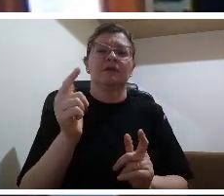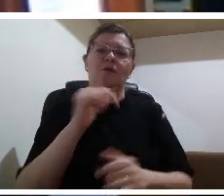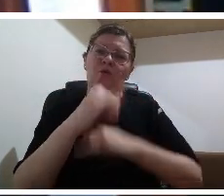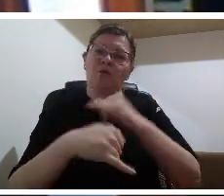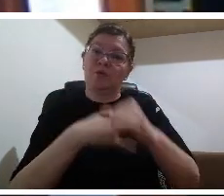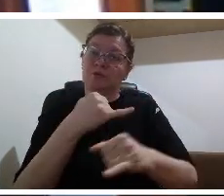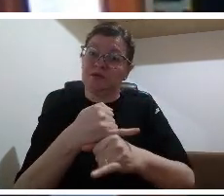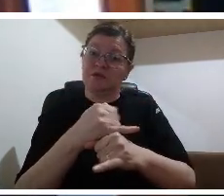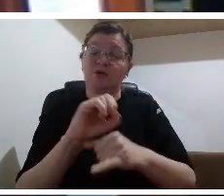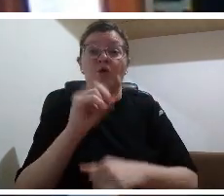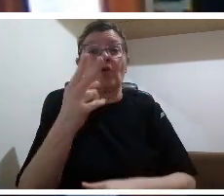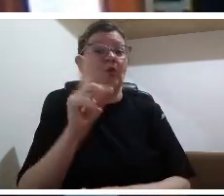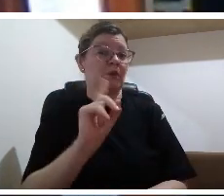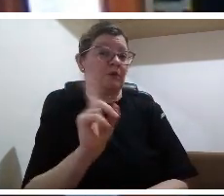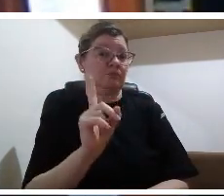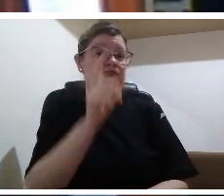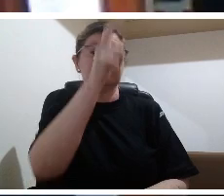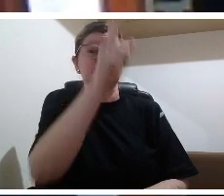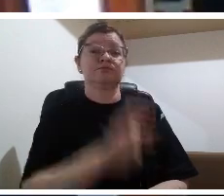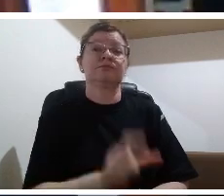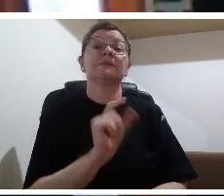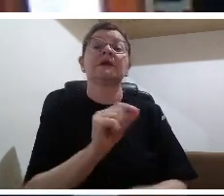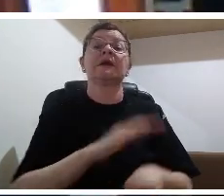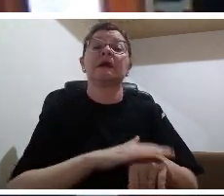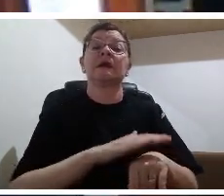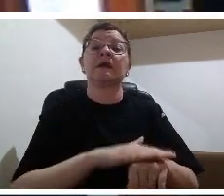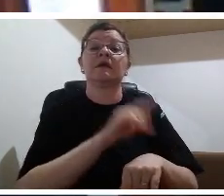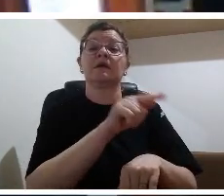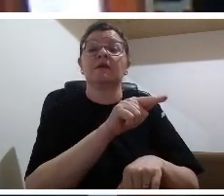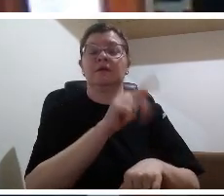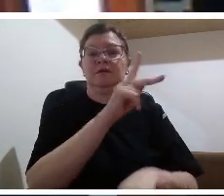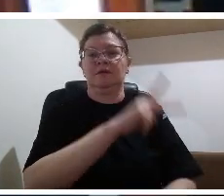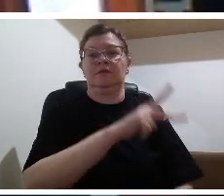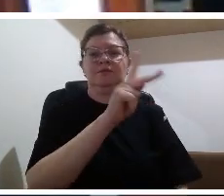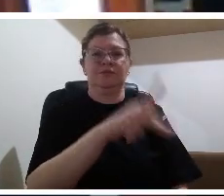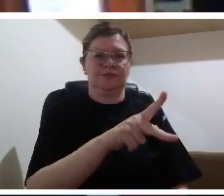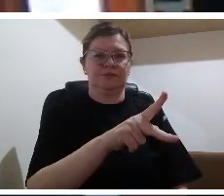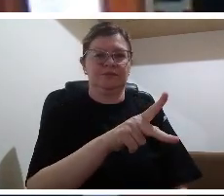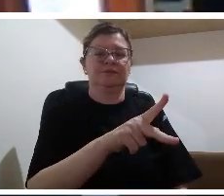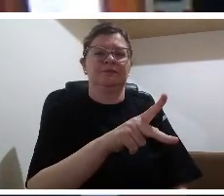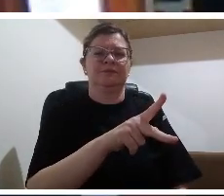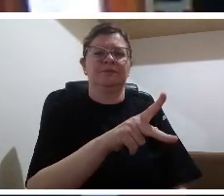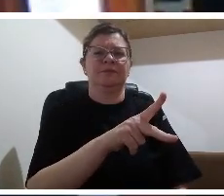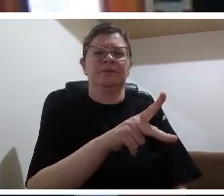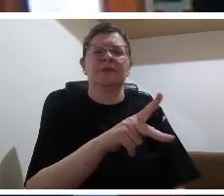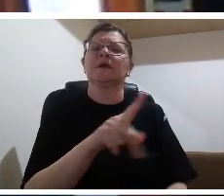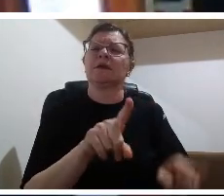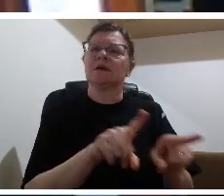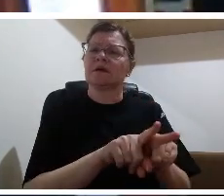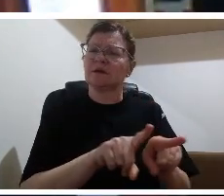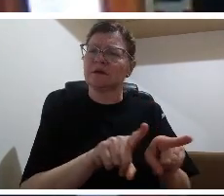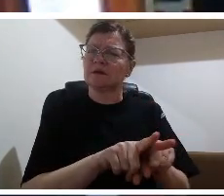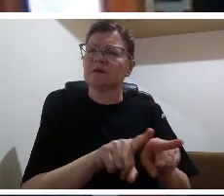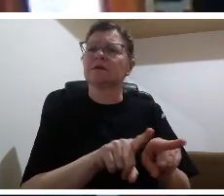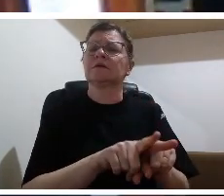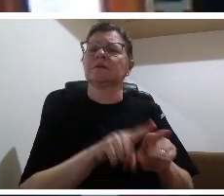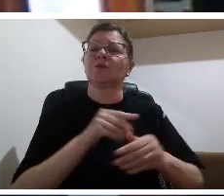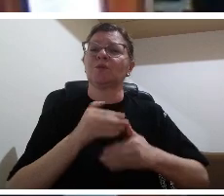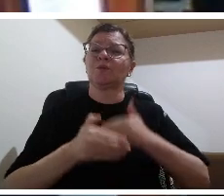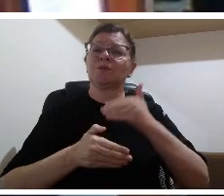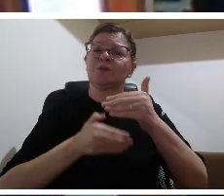pensamento que parte do empírico estou repetindo um pouco parte do empírico do cotidiano do visível